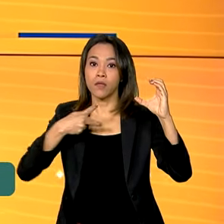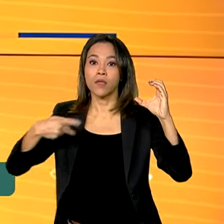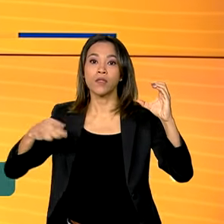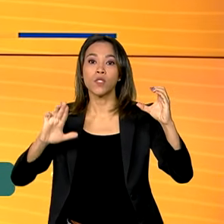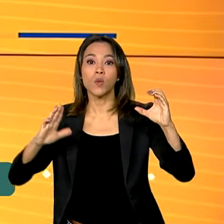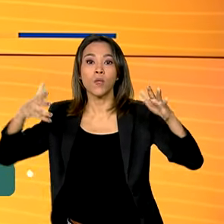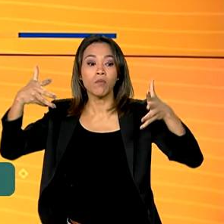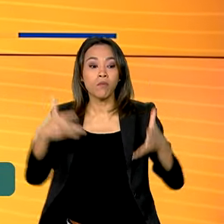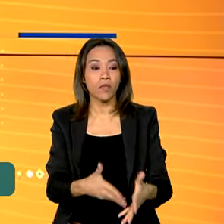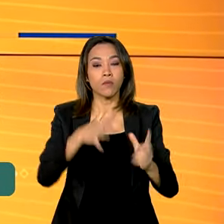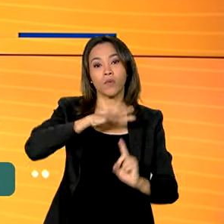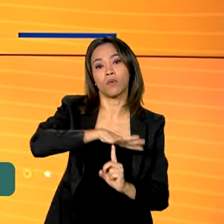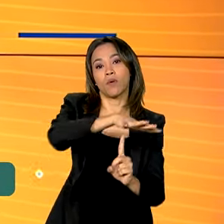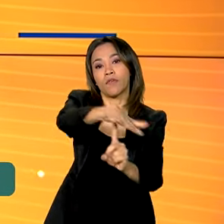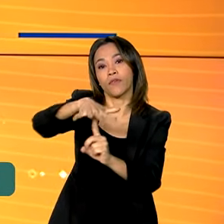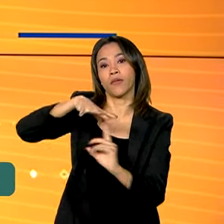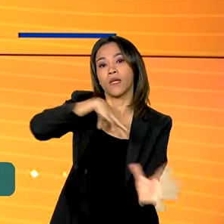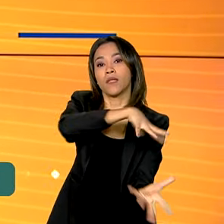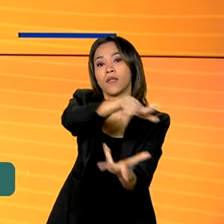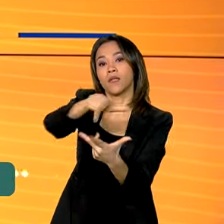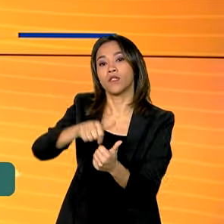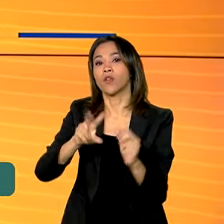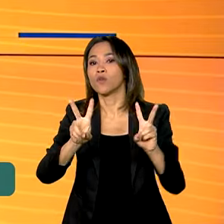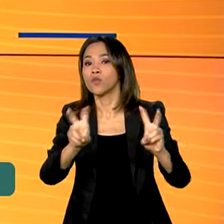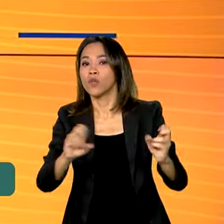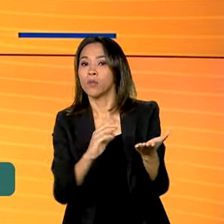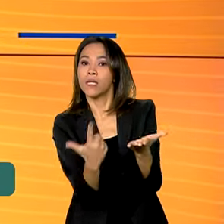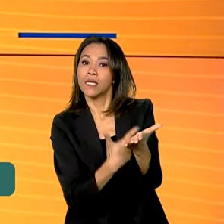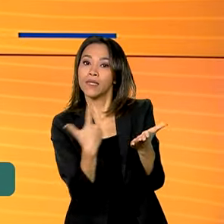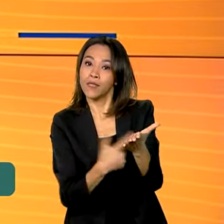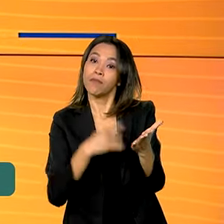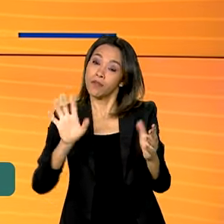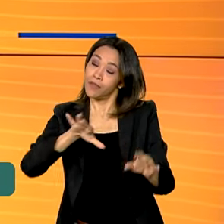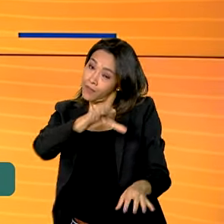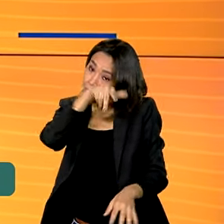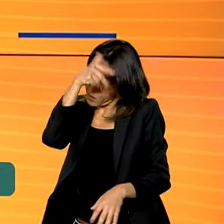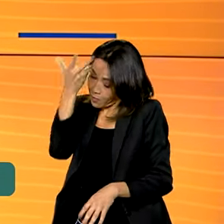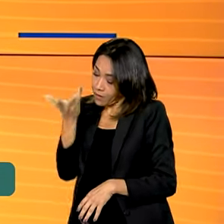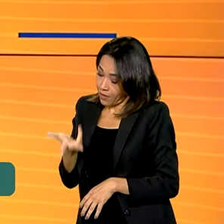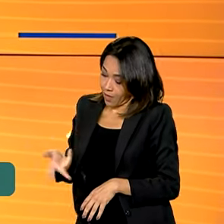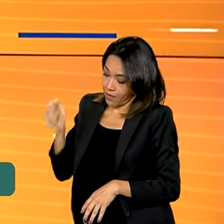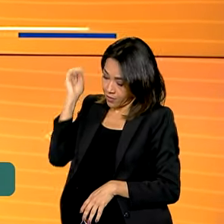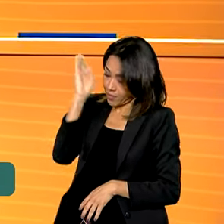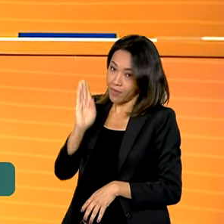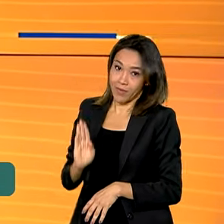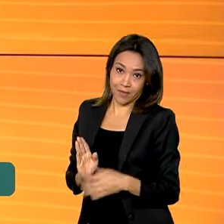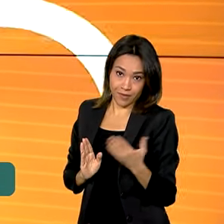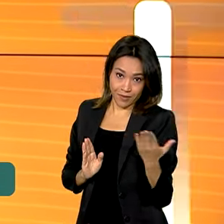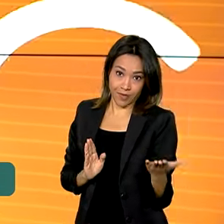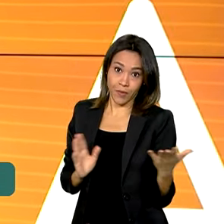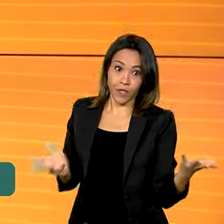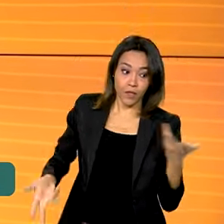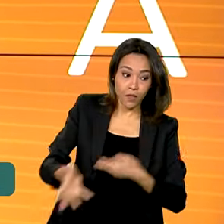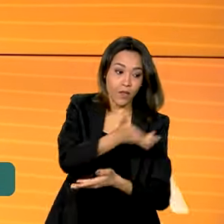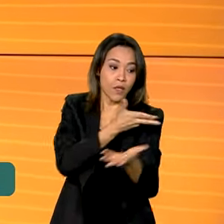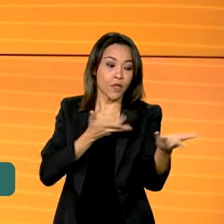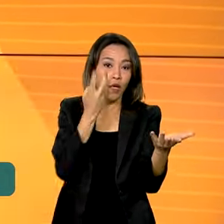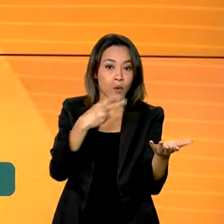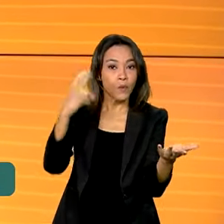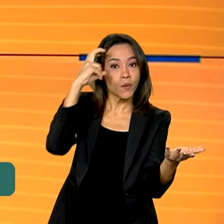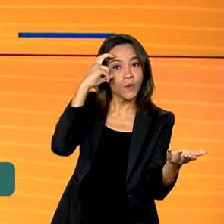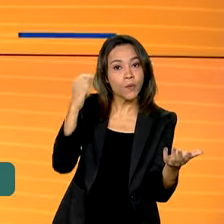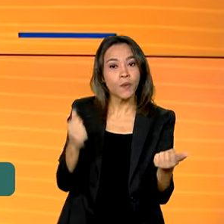Feira Internacional do Livro de Bogotá, que fez uma homenagem ao Brasil. Um intercâmbio de cultura, letras e